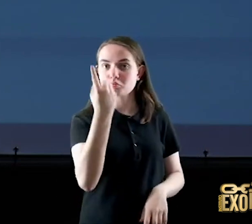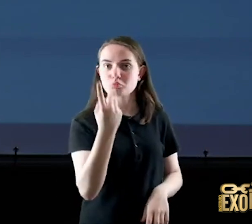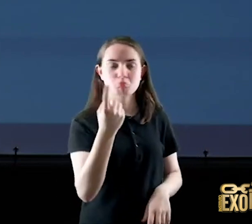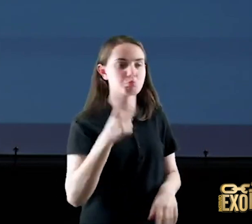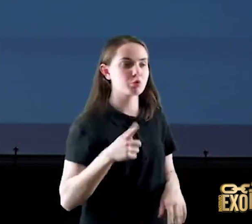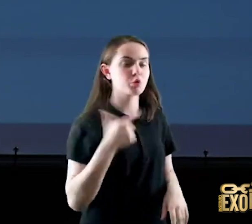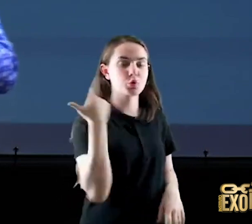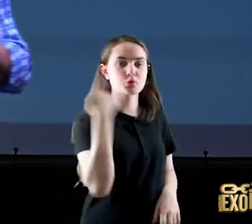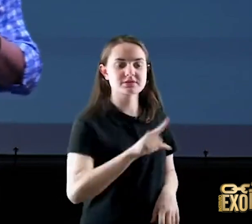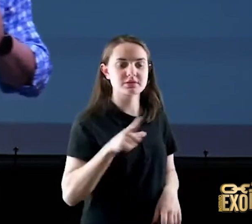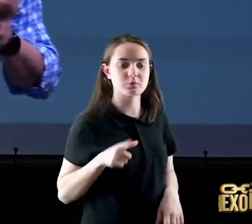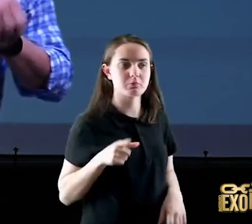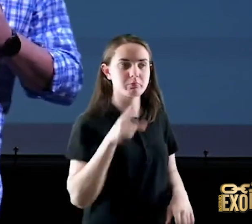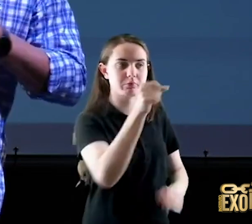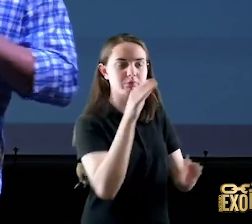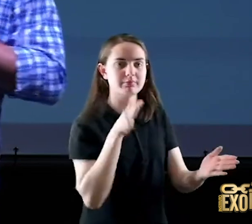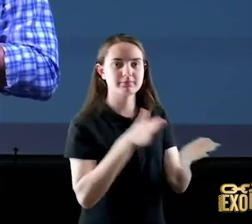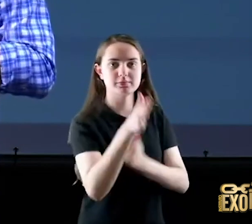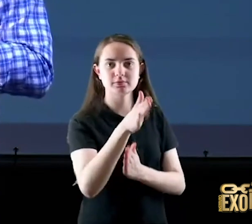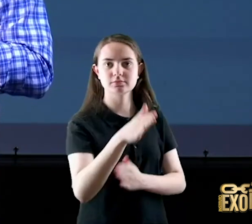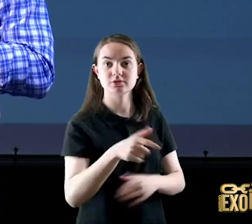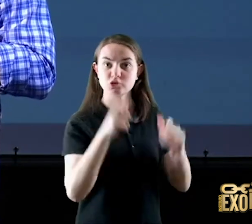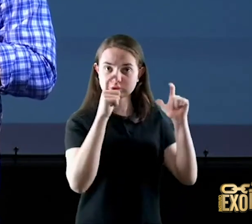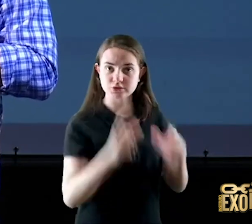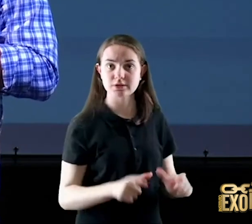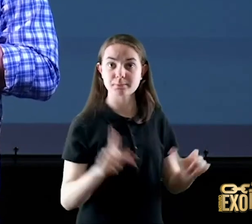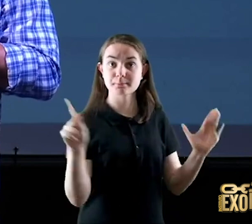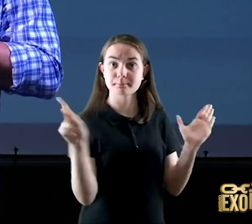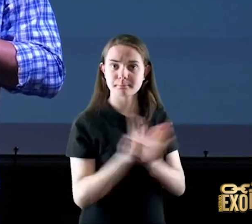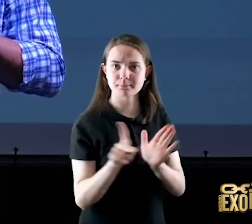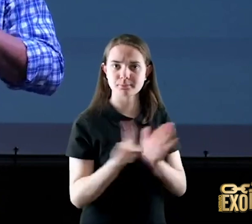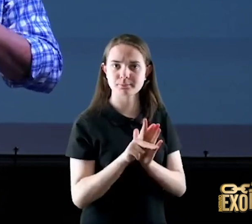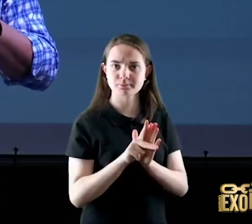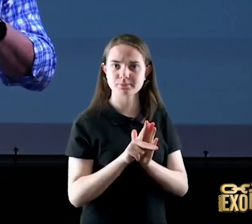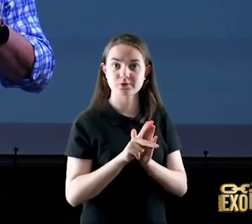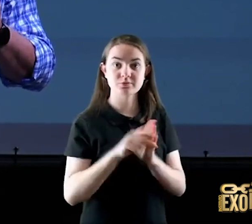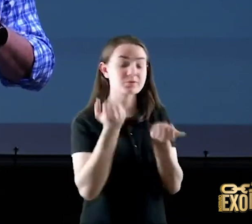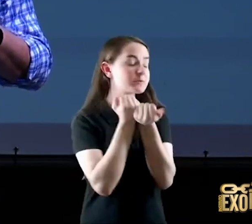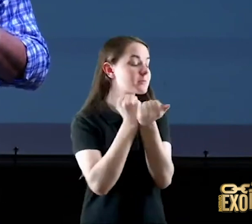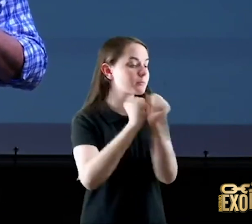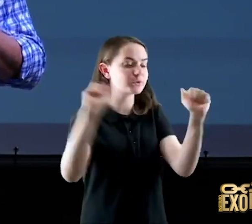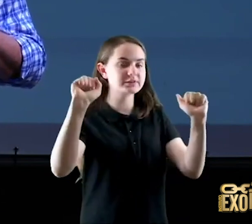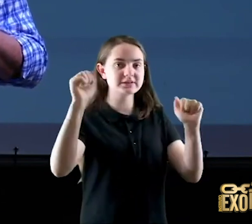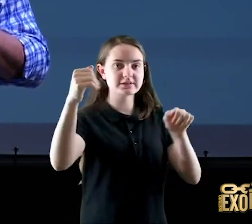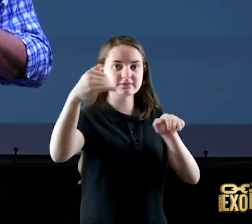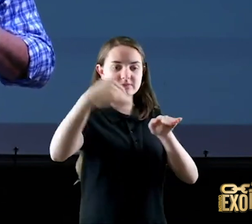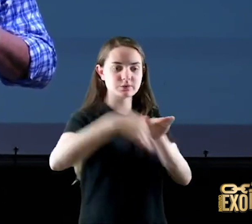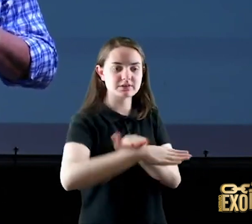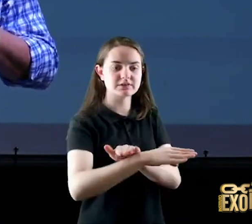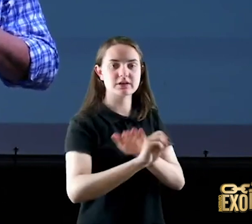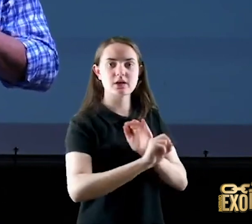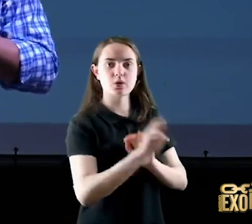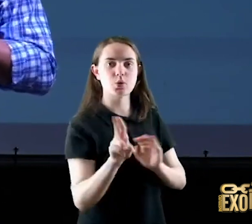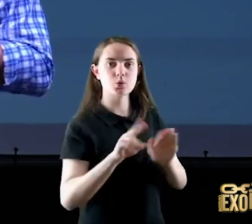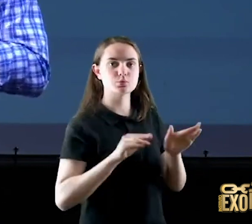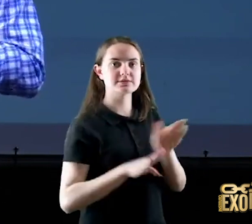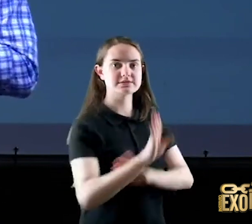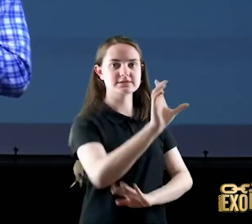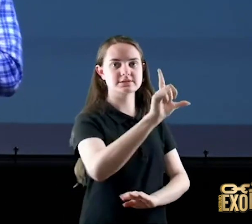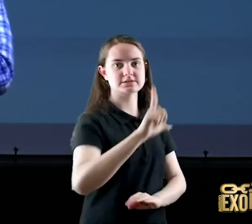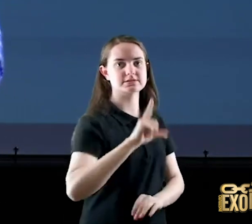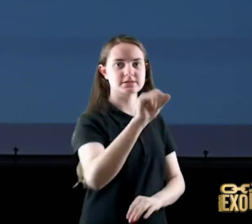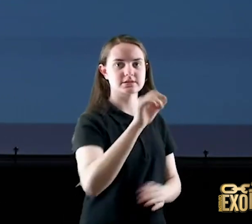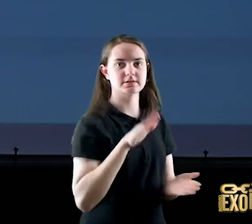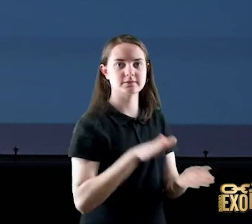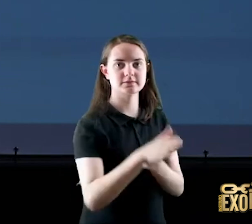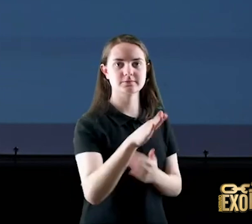porque era um local que foi feito para ser de fato impossível de se invadir mas também